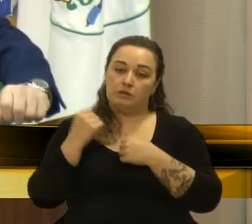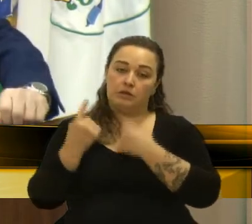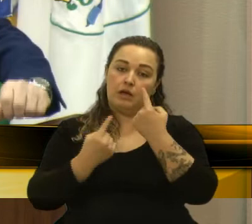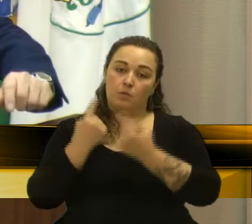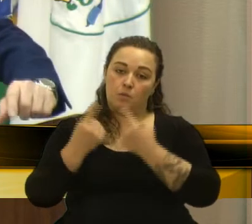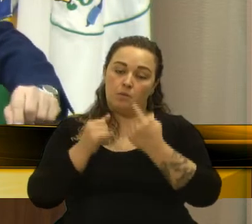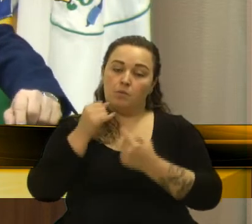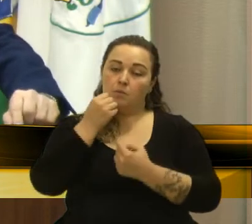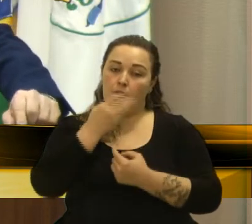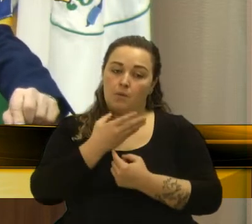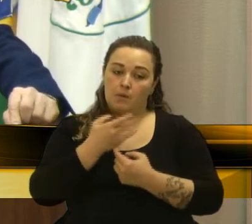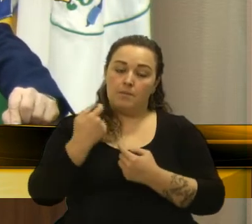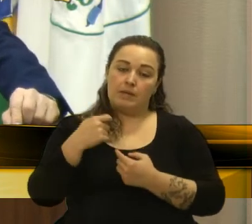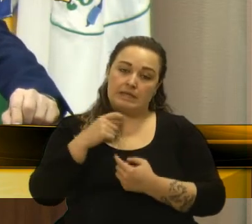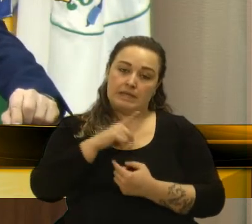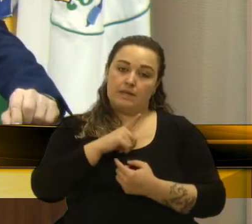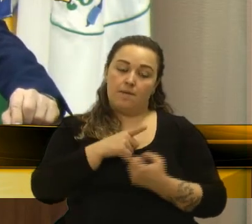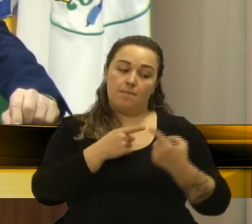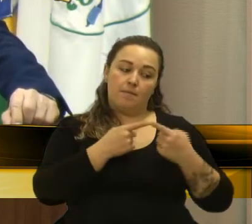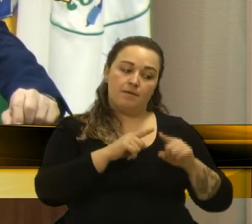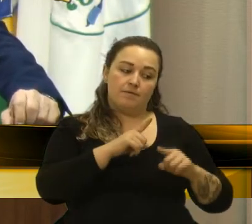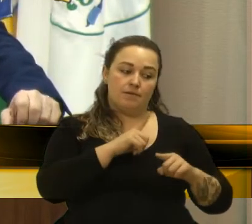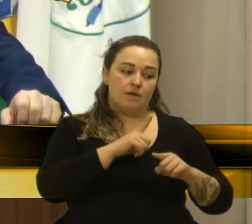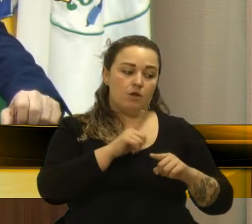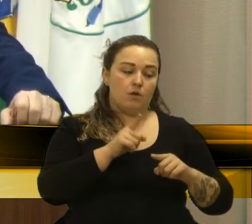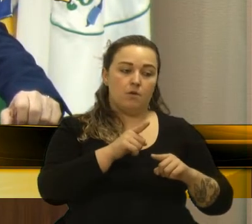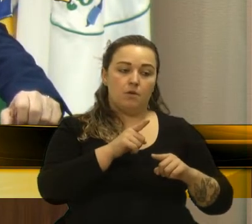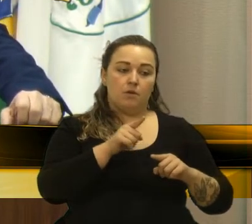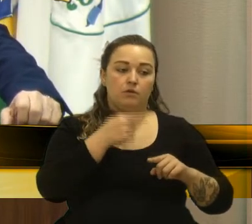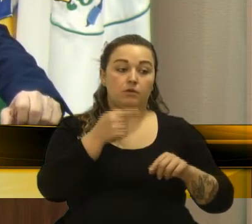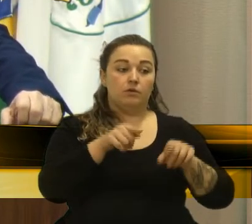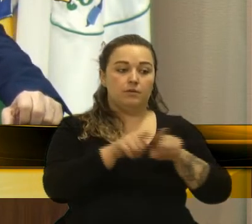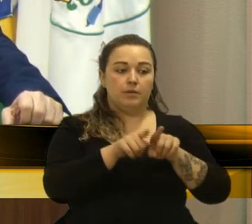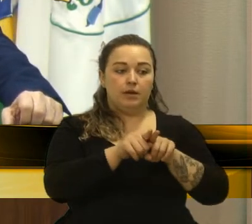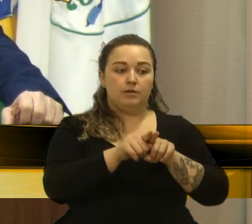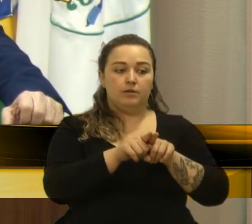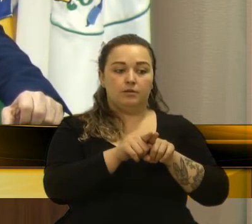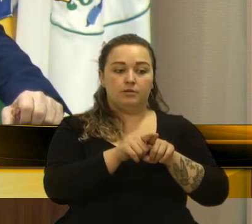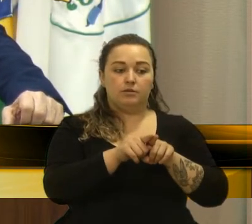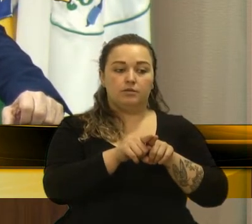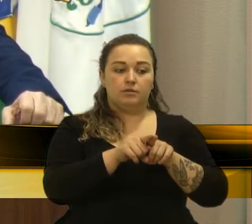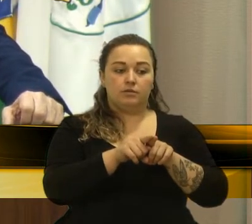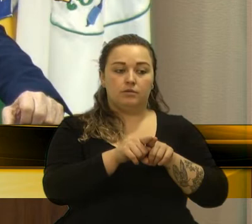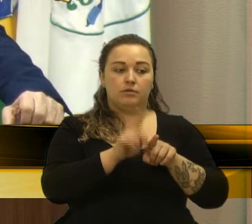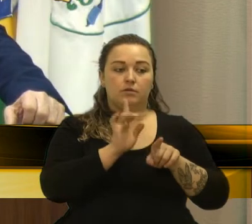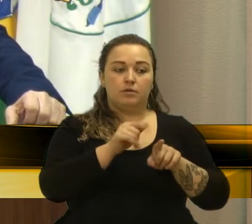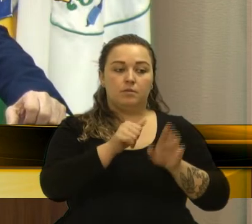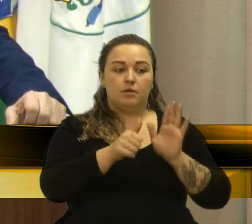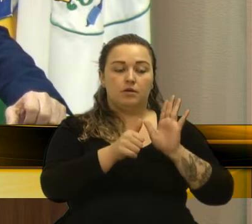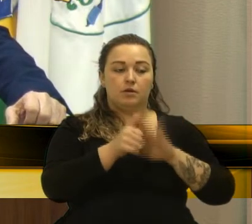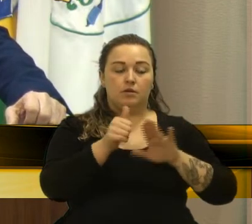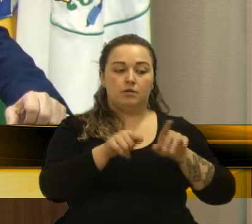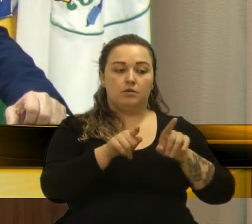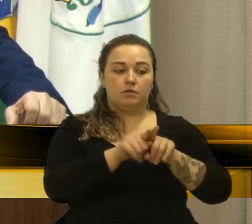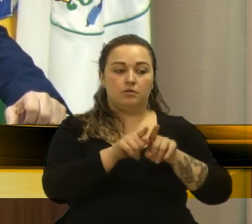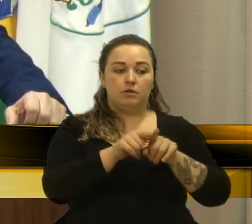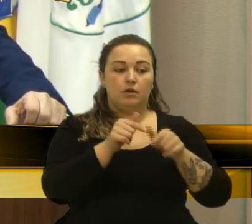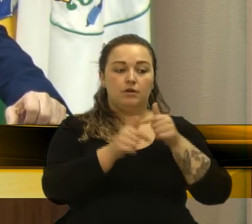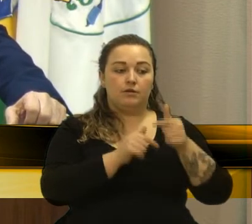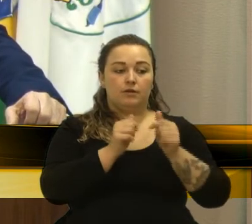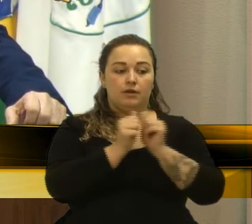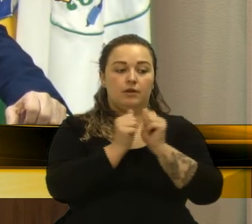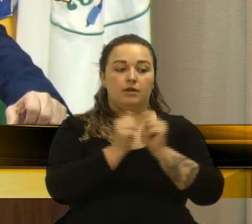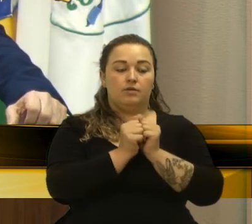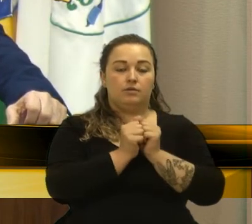necessários, mas a gente sabe que entra muito produto que jamais poderia ser usado e que,